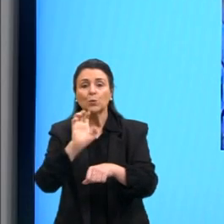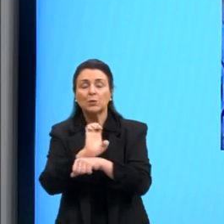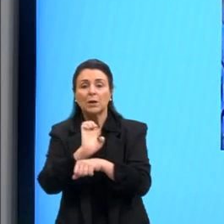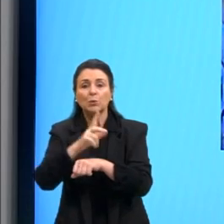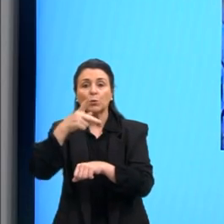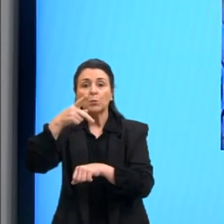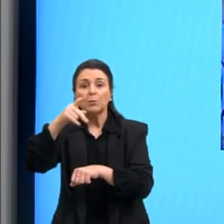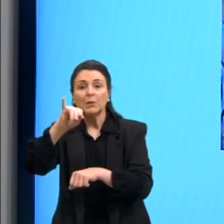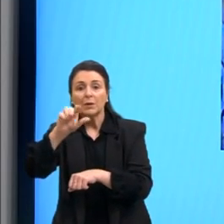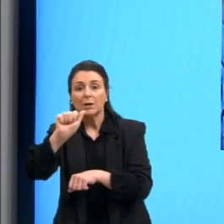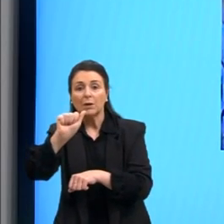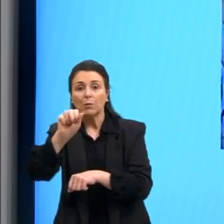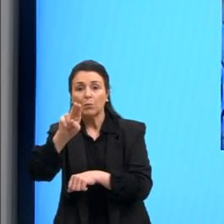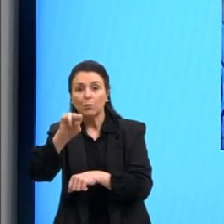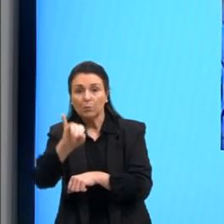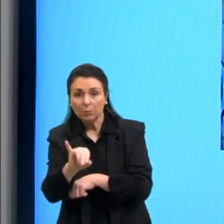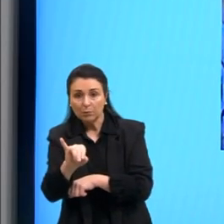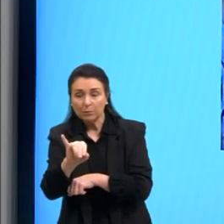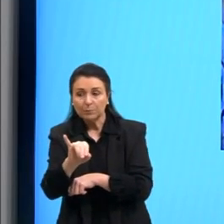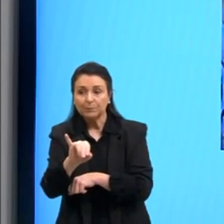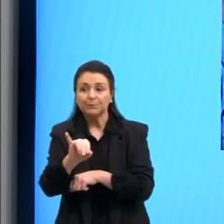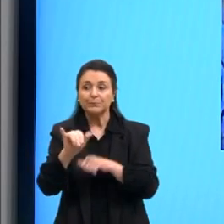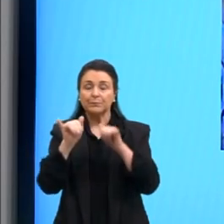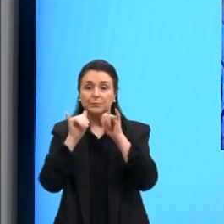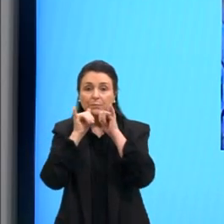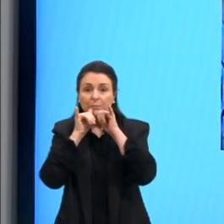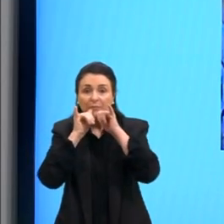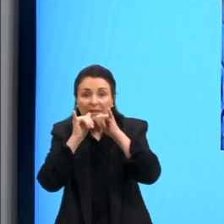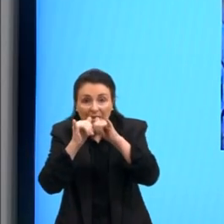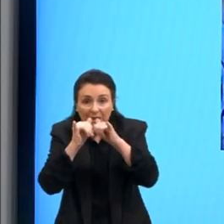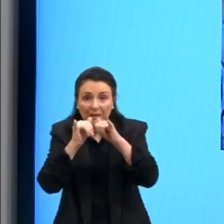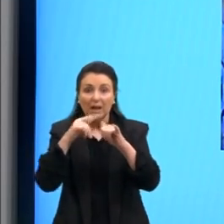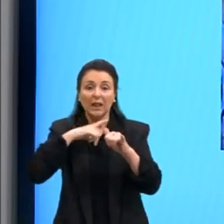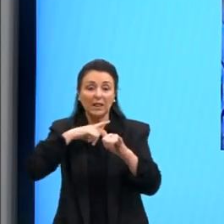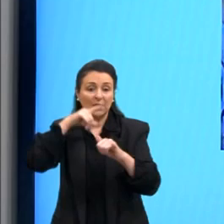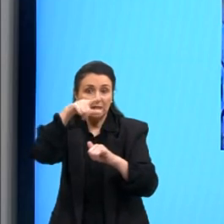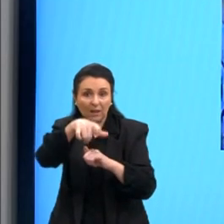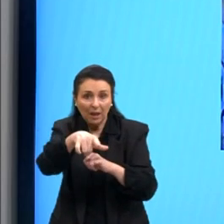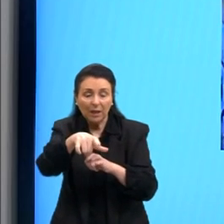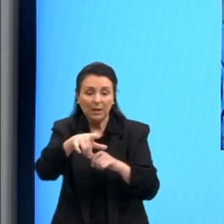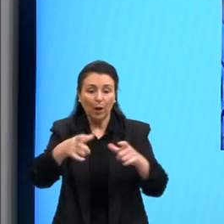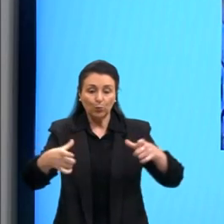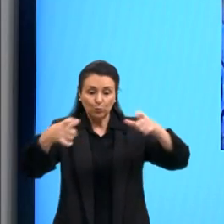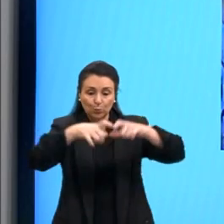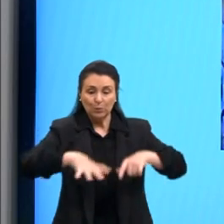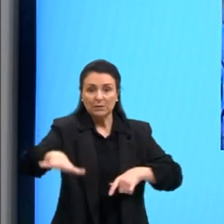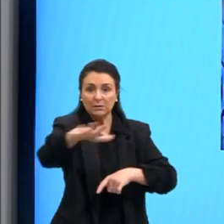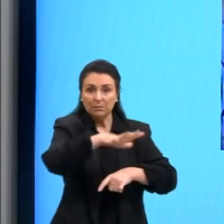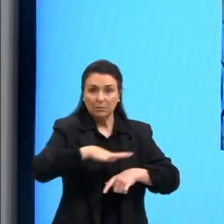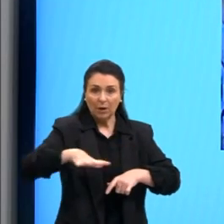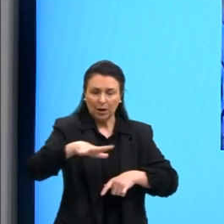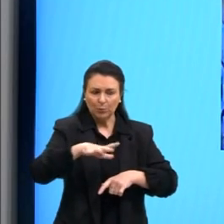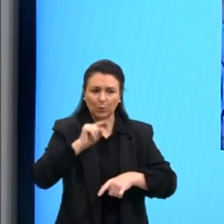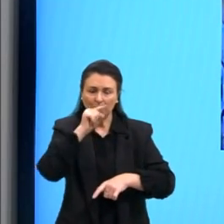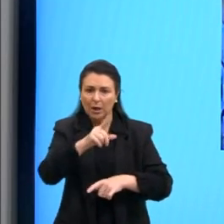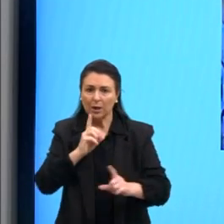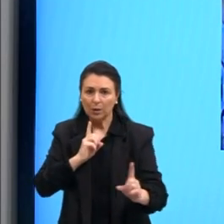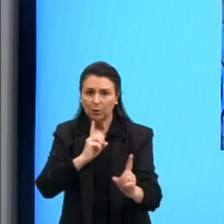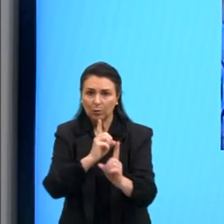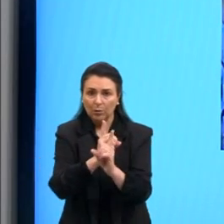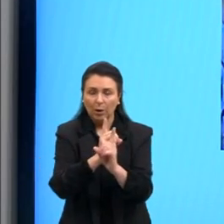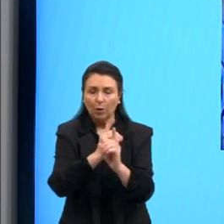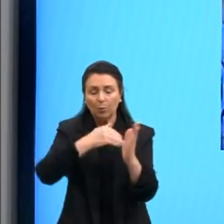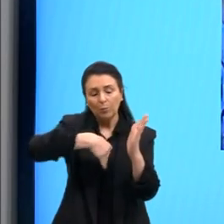E ali são vários parques arqueológicos dentro dessa reserva. E nós encontramos aqui uma